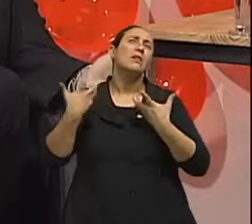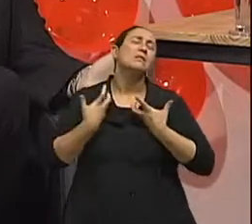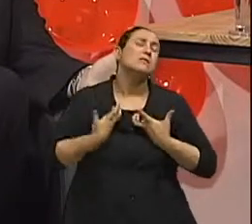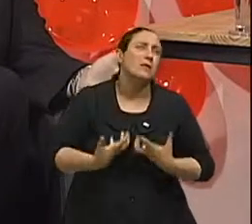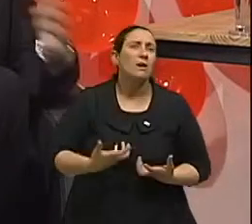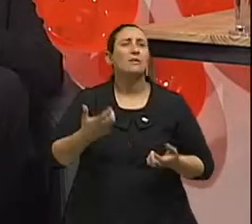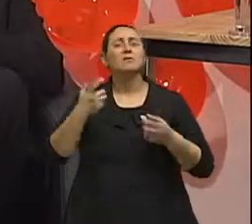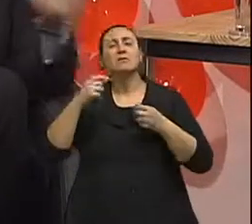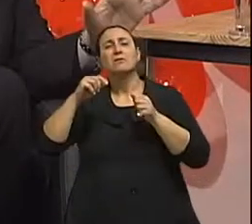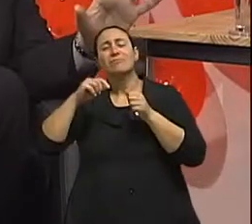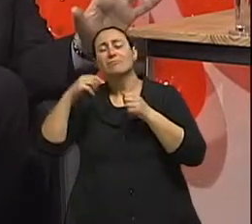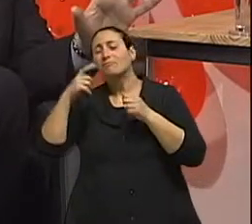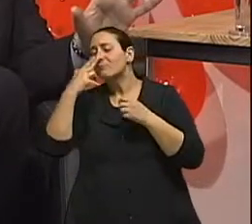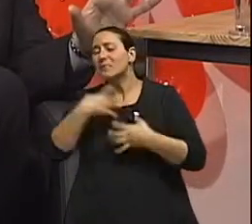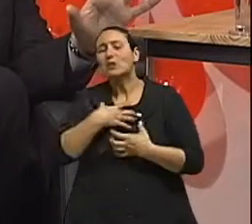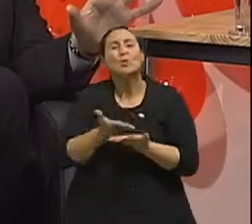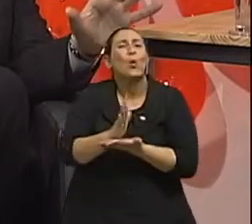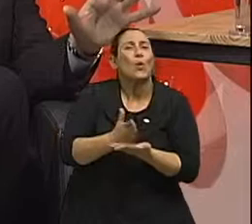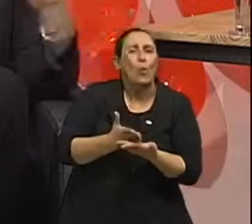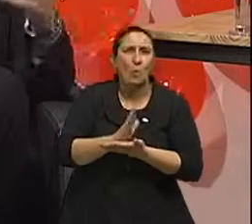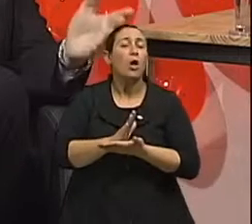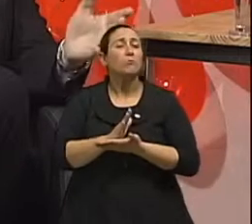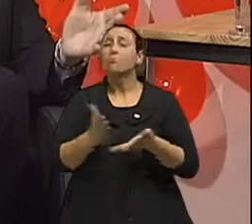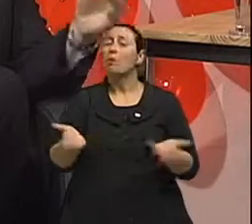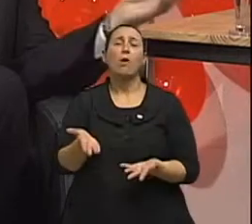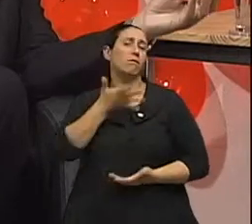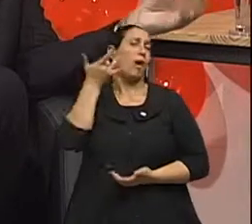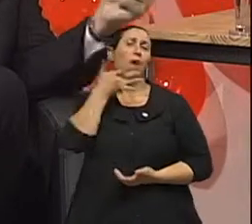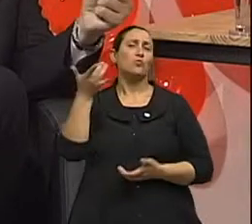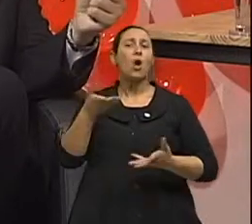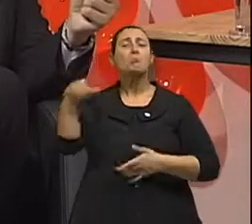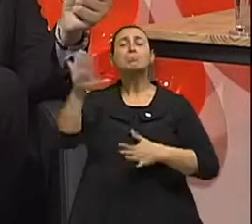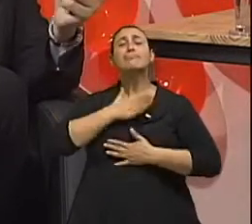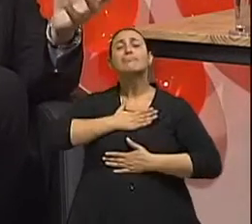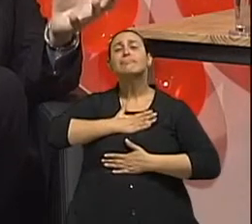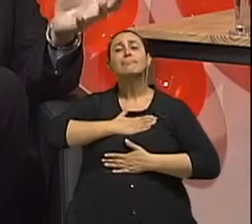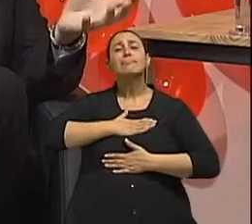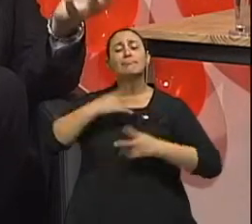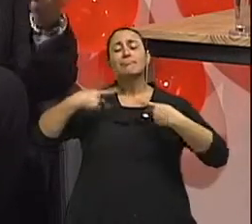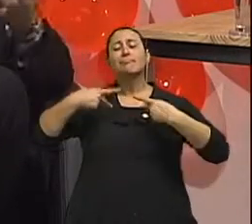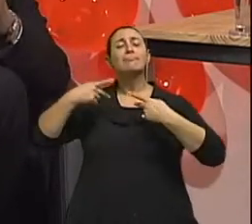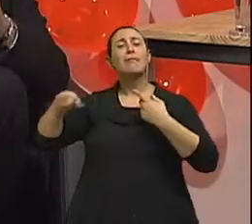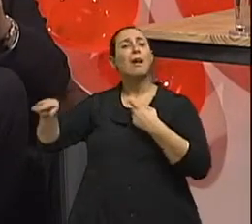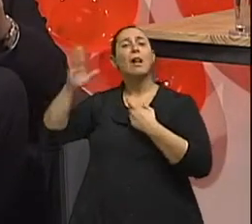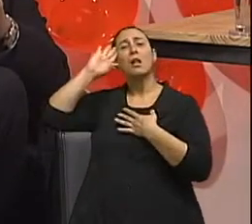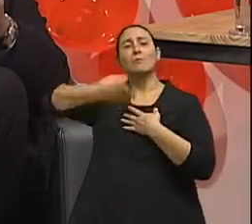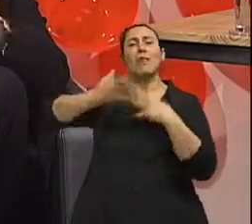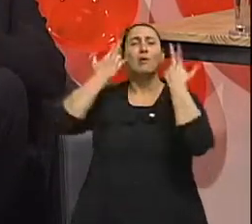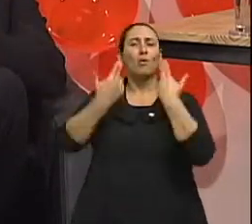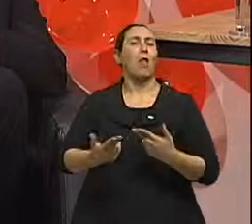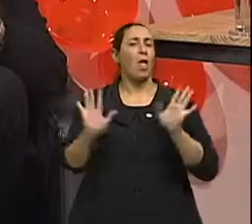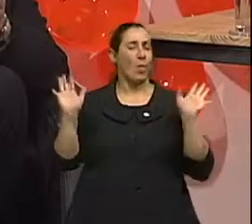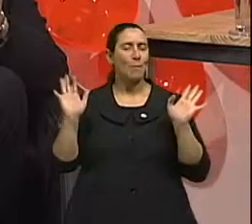doença. Hoje, isso é bem mais fácil, não dá nem para comparar. Eu costumo fazer uma analogia que facilita o entendimento das